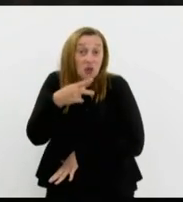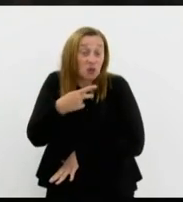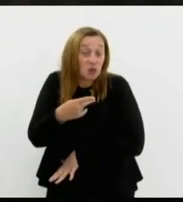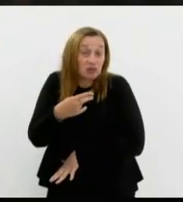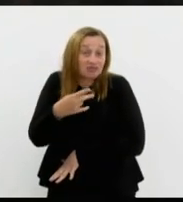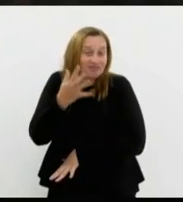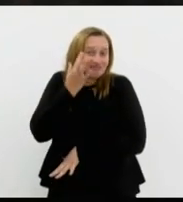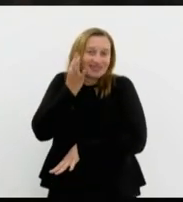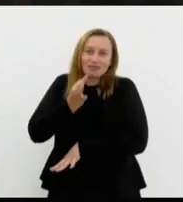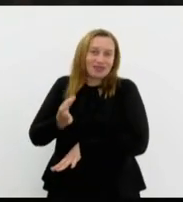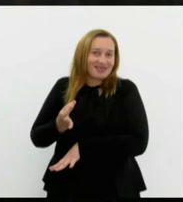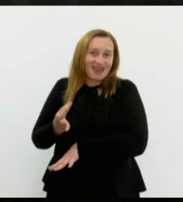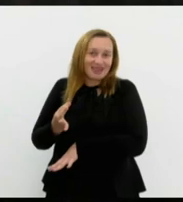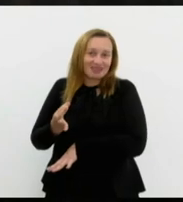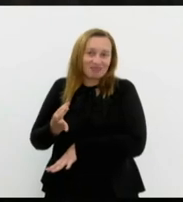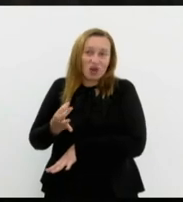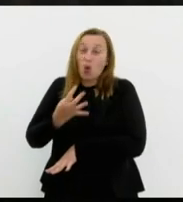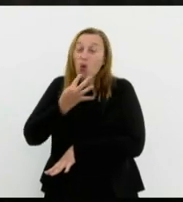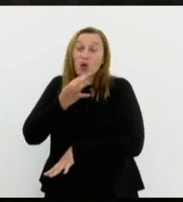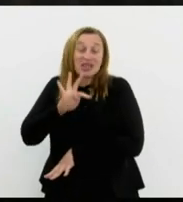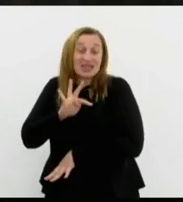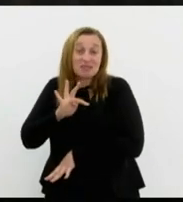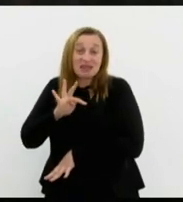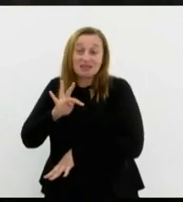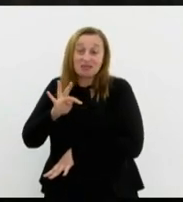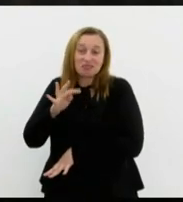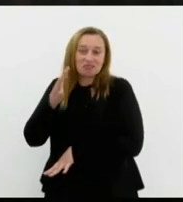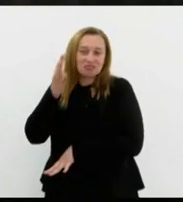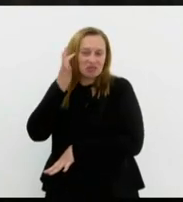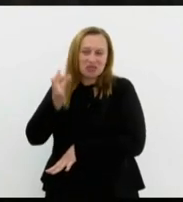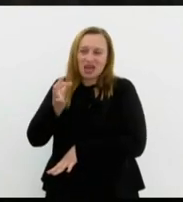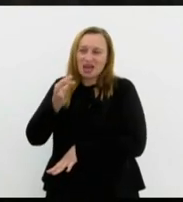nefasto agindo como um delinquente.